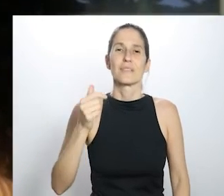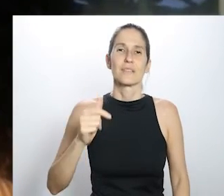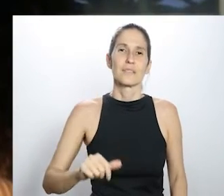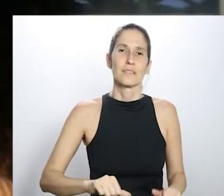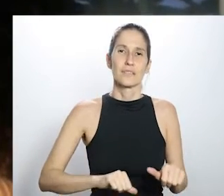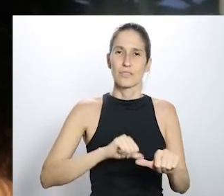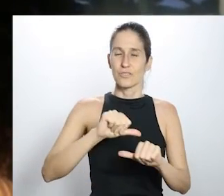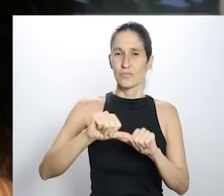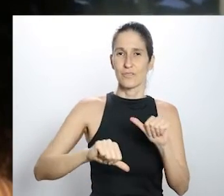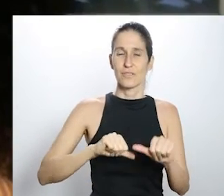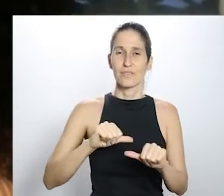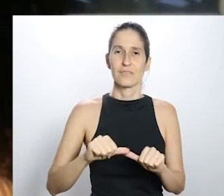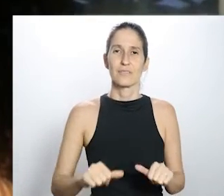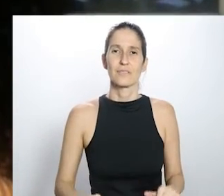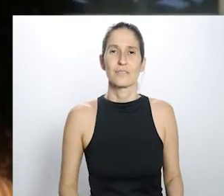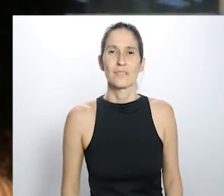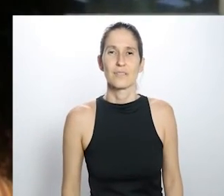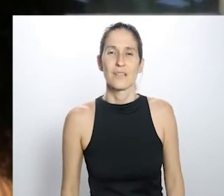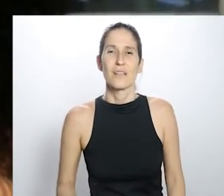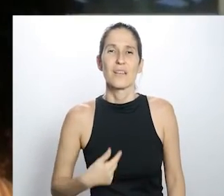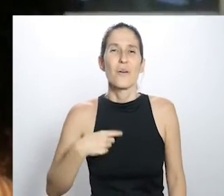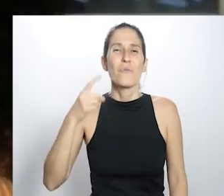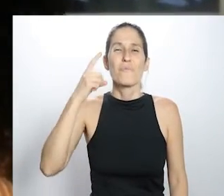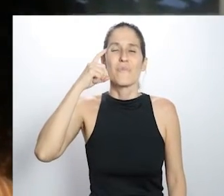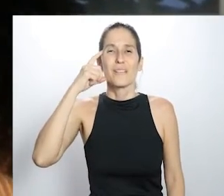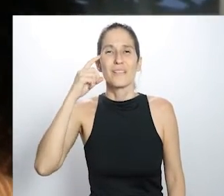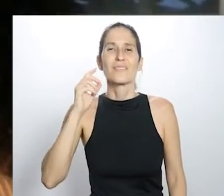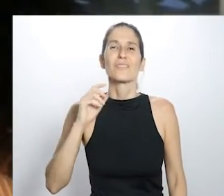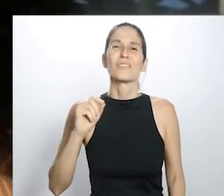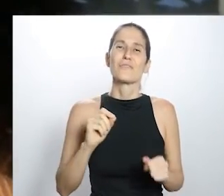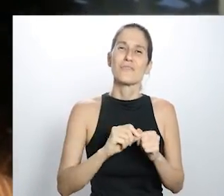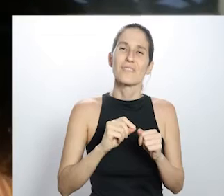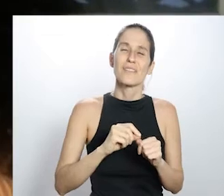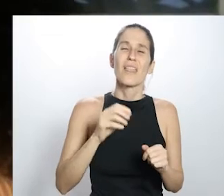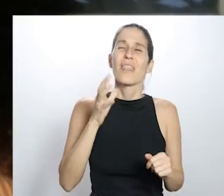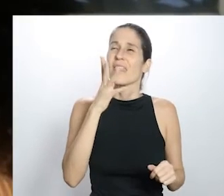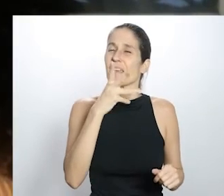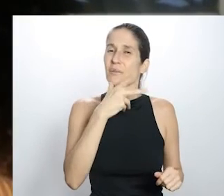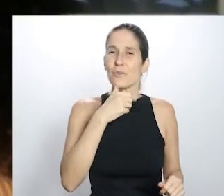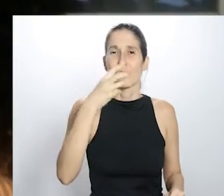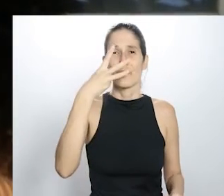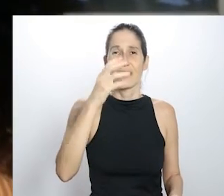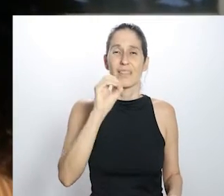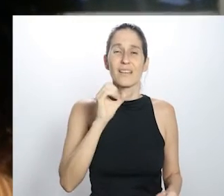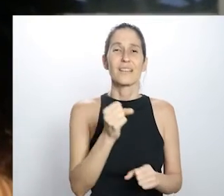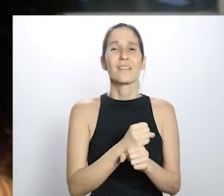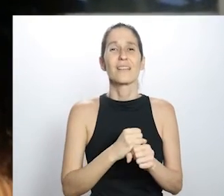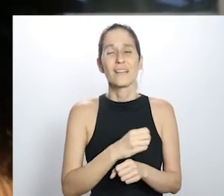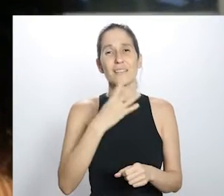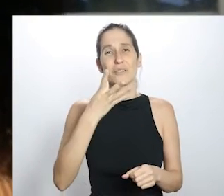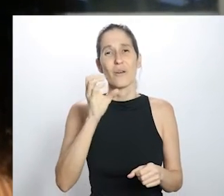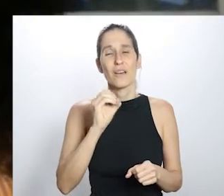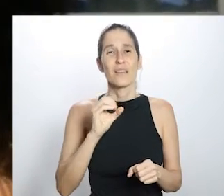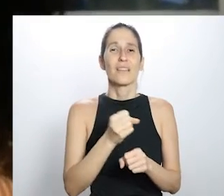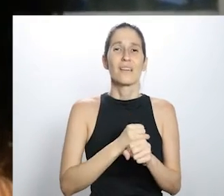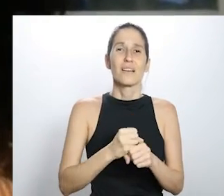Reinventar, né? Essa palavra a gente fala muito, mas eu penso, puxa vida, a gente levou 30, 40, 50 anos para se inventar, a gente vai se reinventar